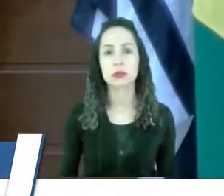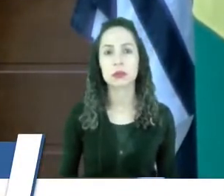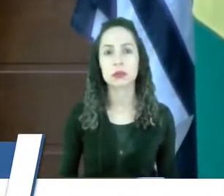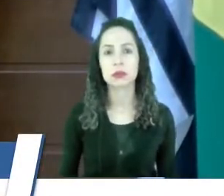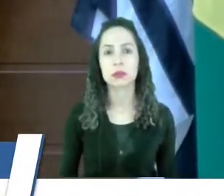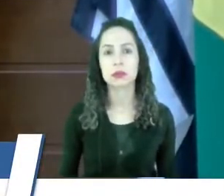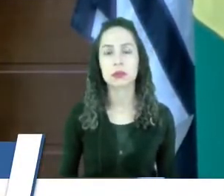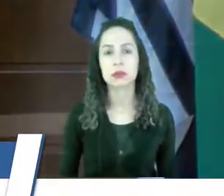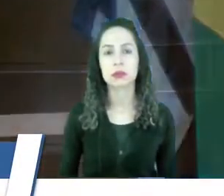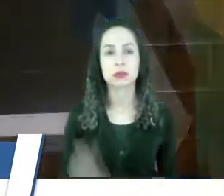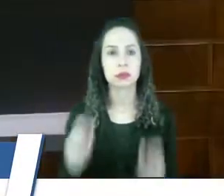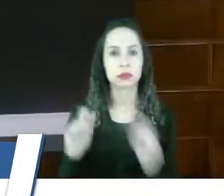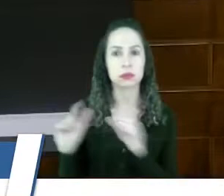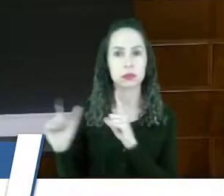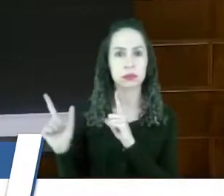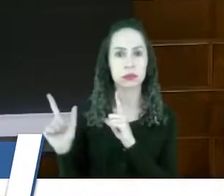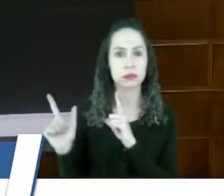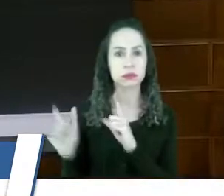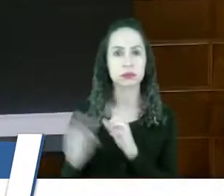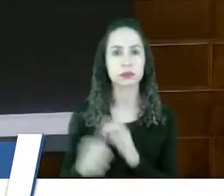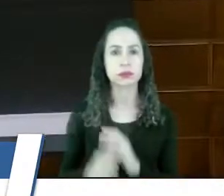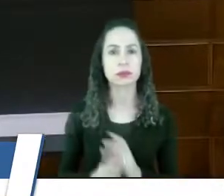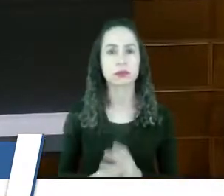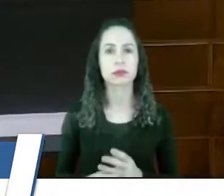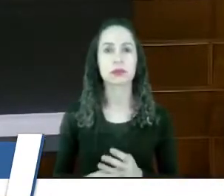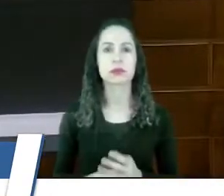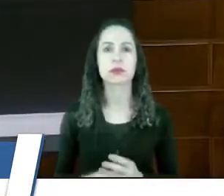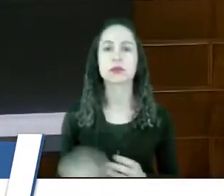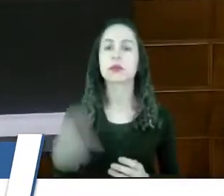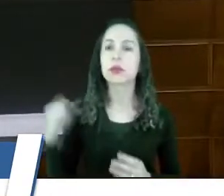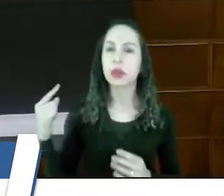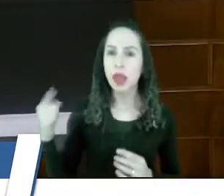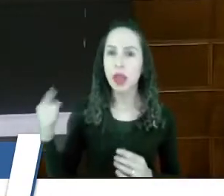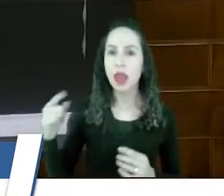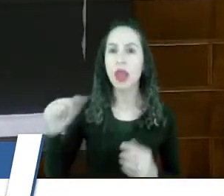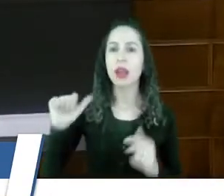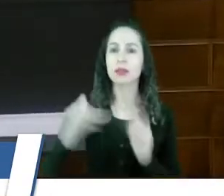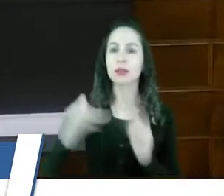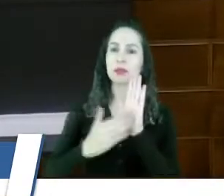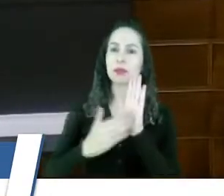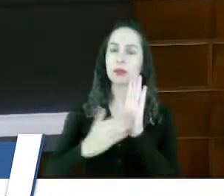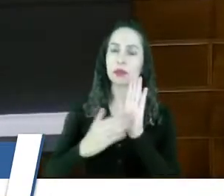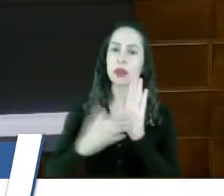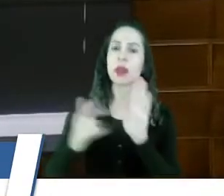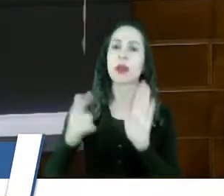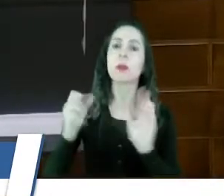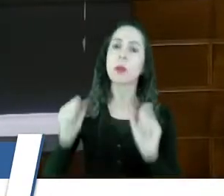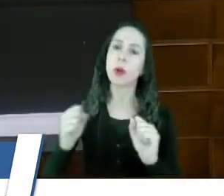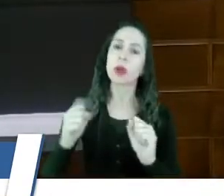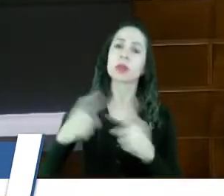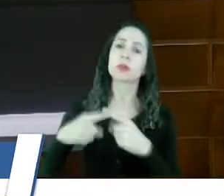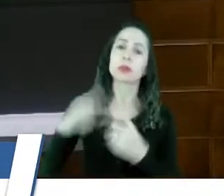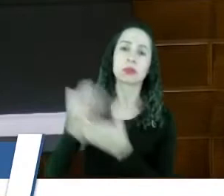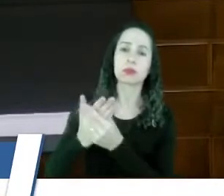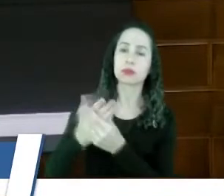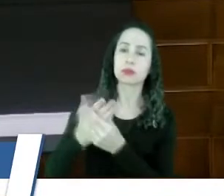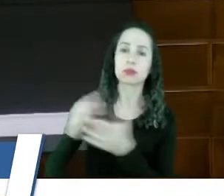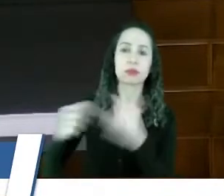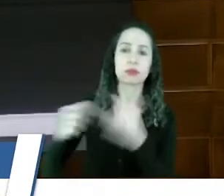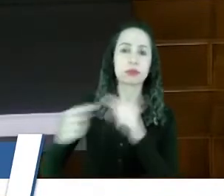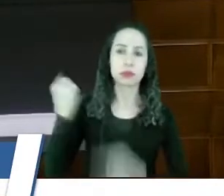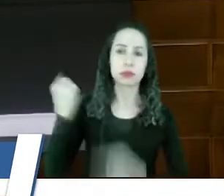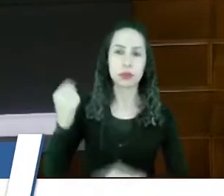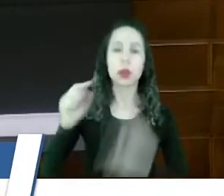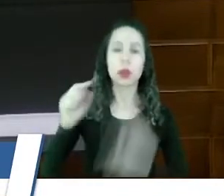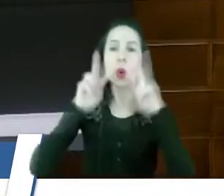Eu acho que a modulação, ela é possível mesmo caracterizar a fraude processual. Eu acho que a questão da escolaridade